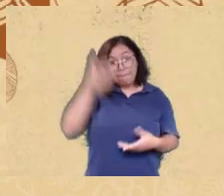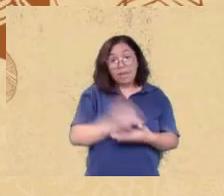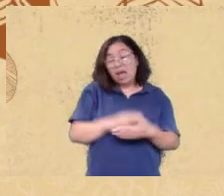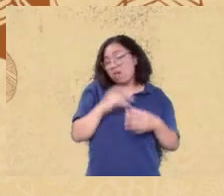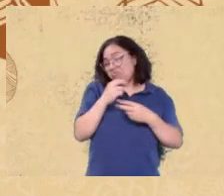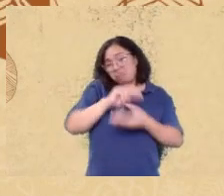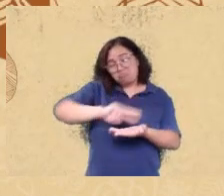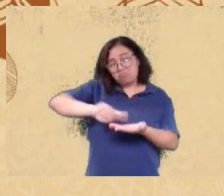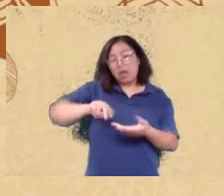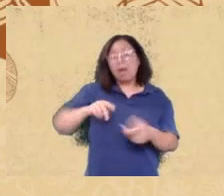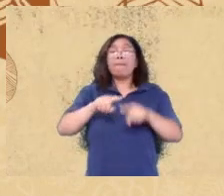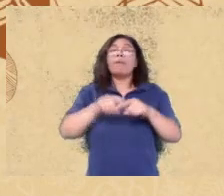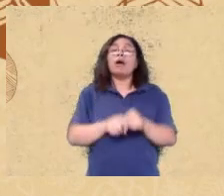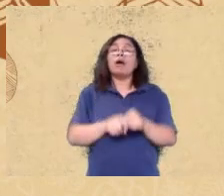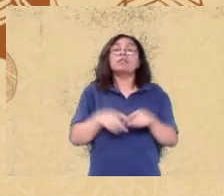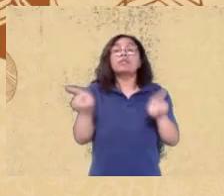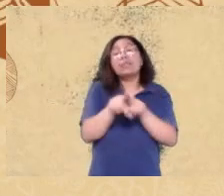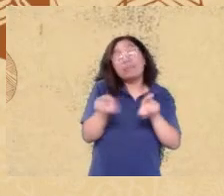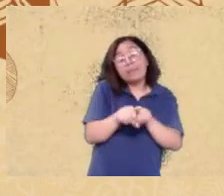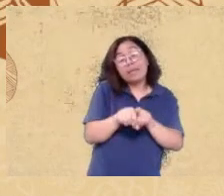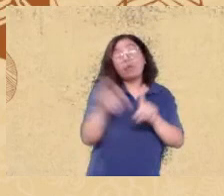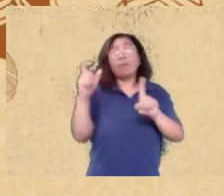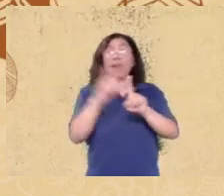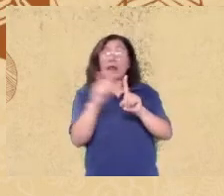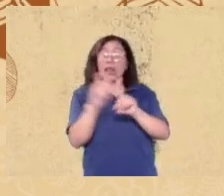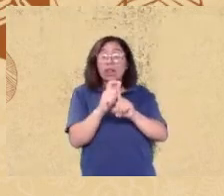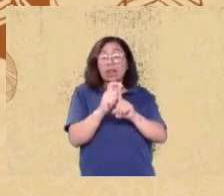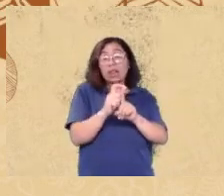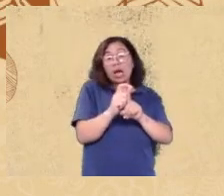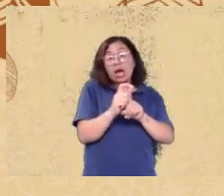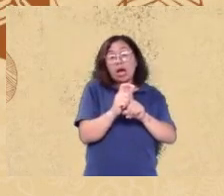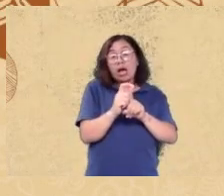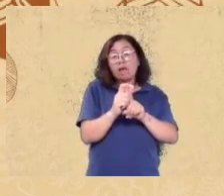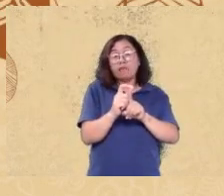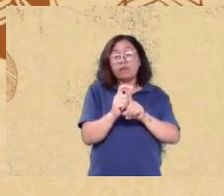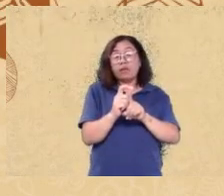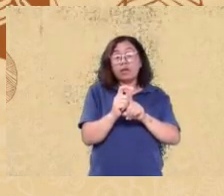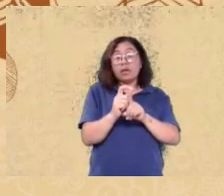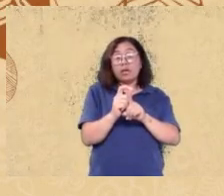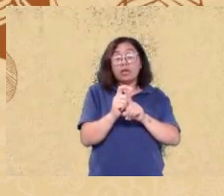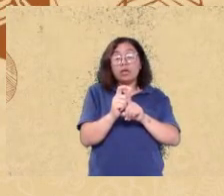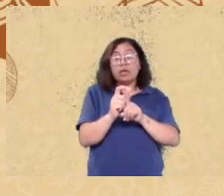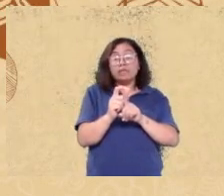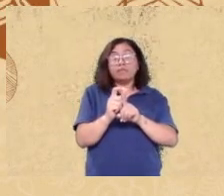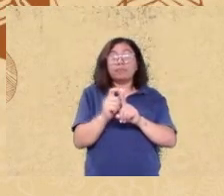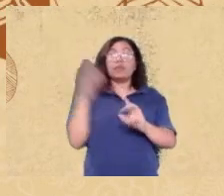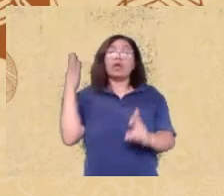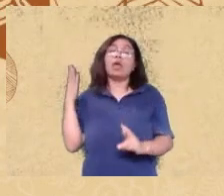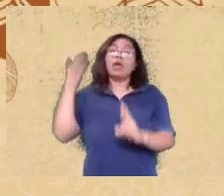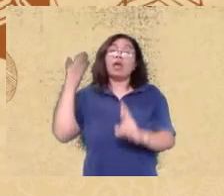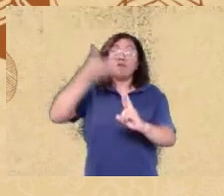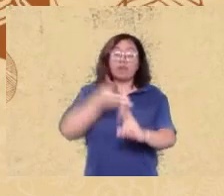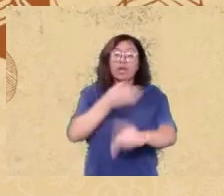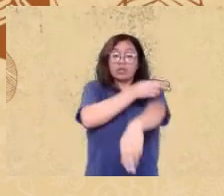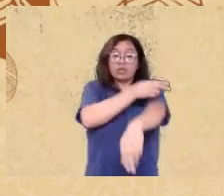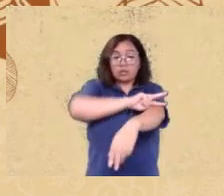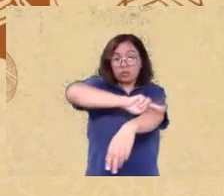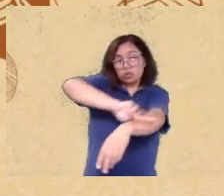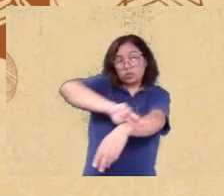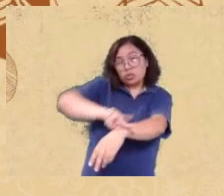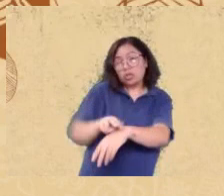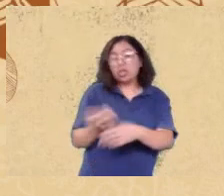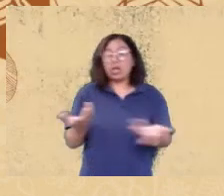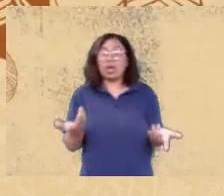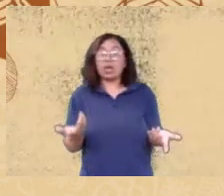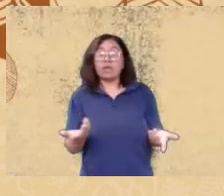negra e aqui vocês podem observar as palavras por exemplo frango porque é o que eles comiam mais